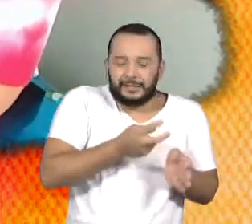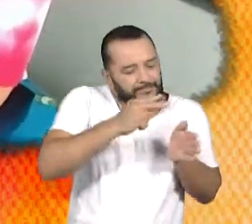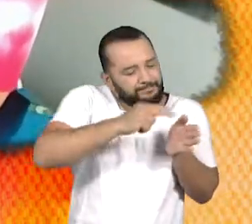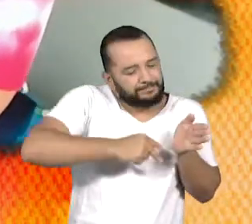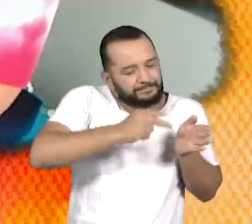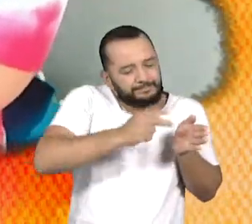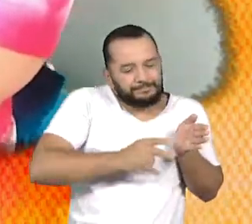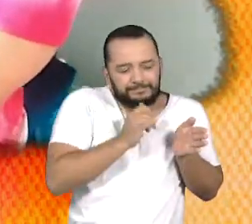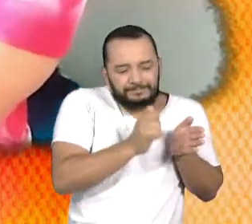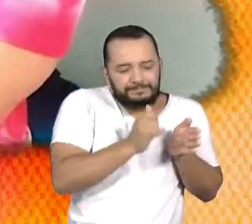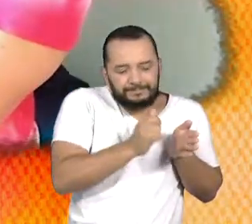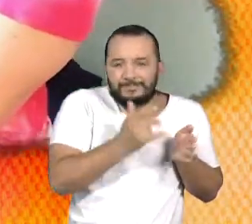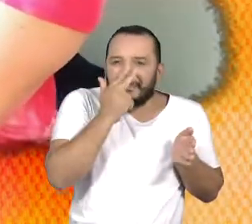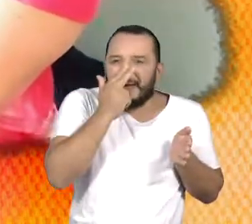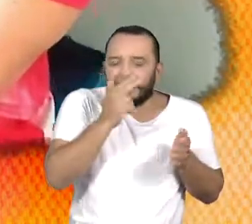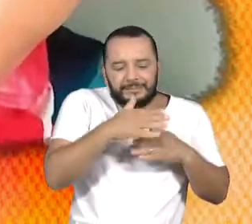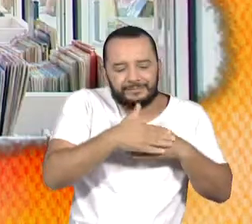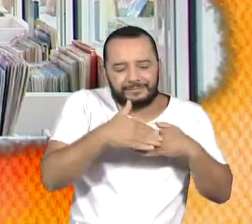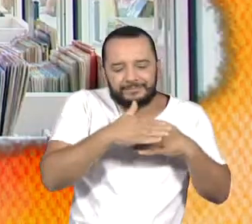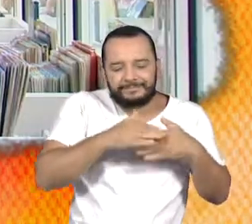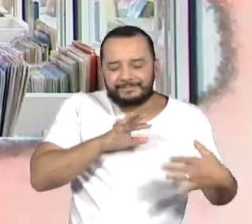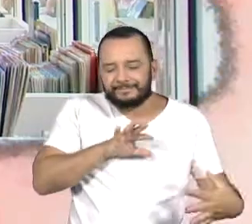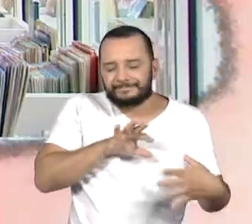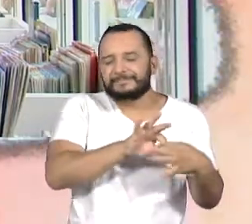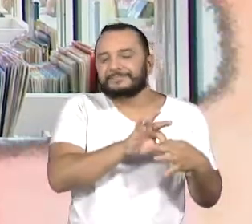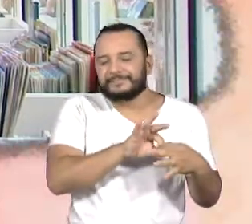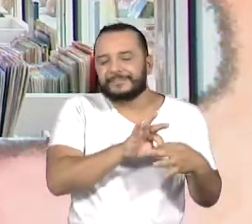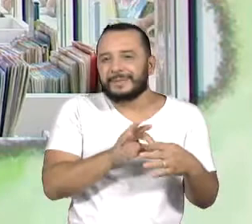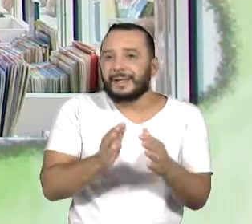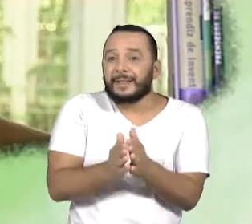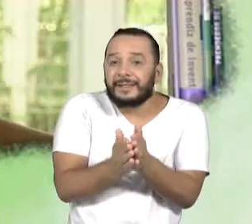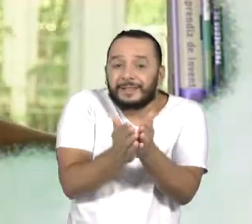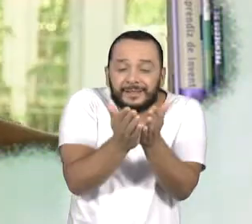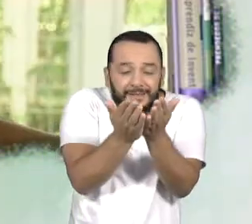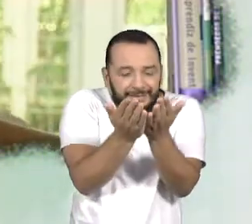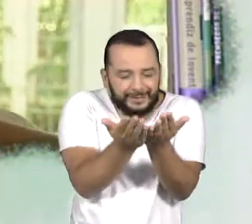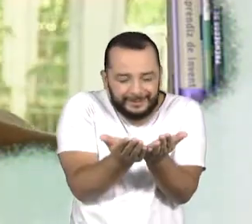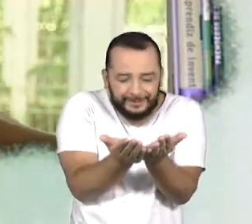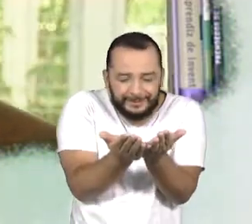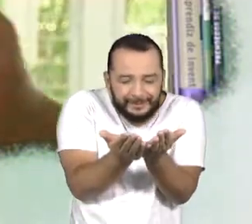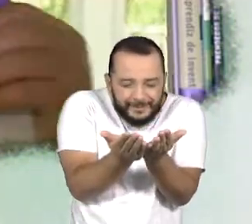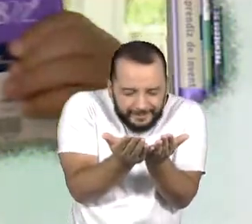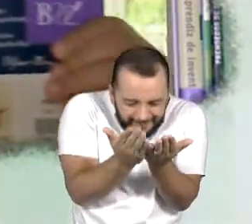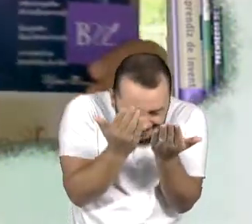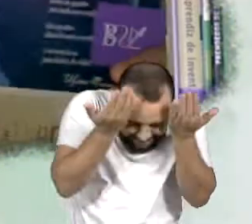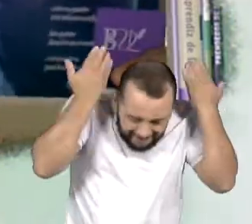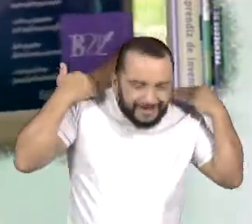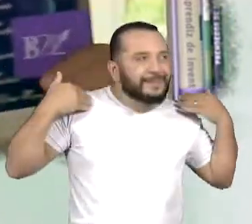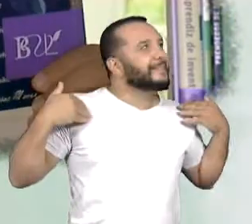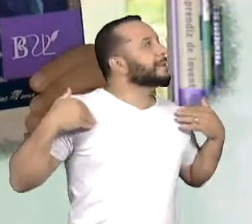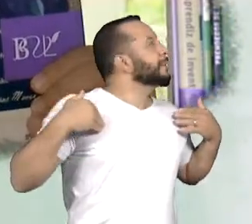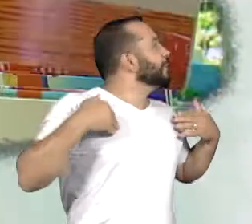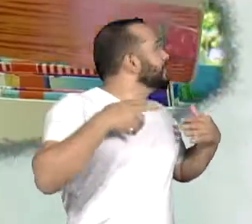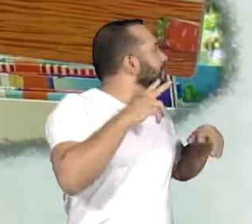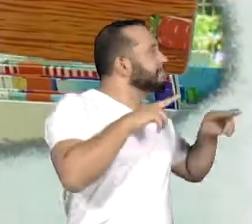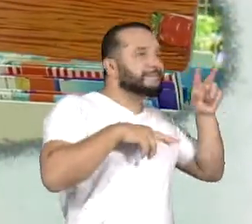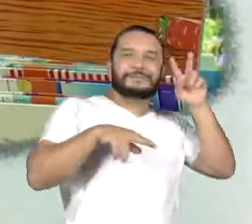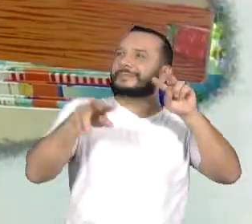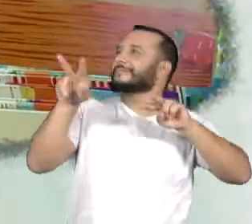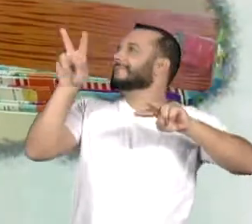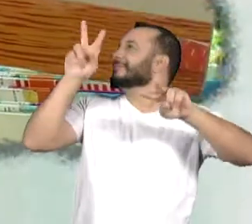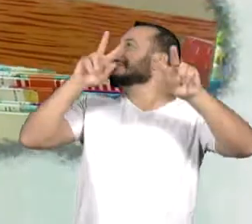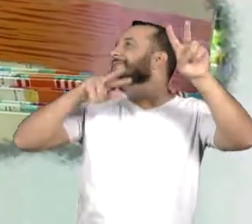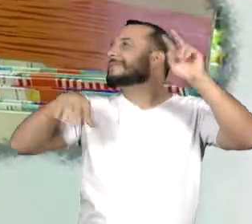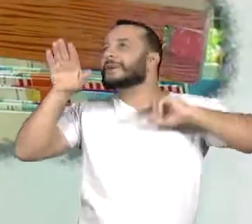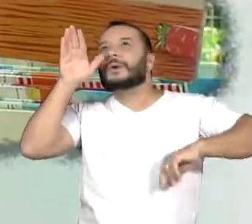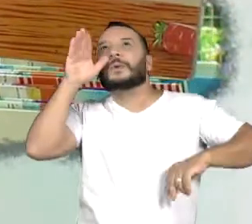fortalecem os laços de afeto. Abrir um livro é abrir uma janela que encanta e que planta curiosidade em olhos